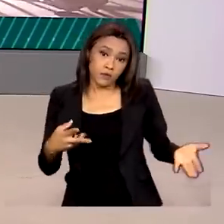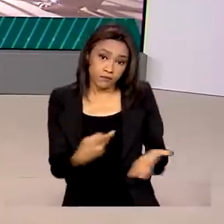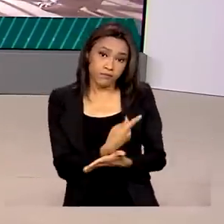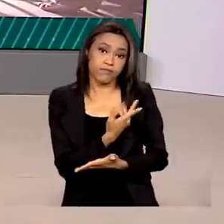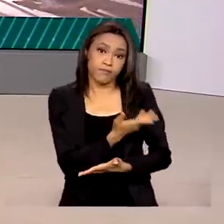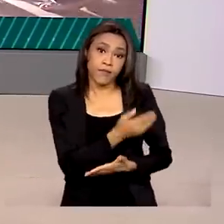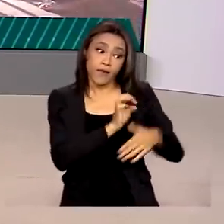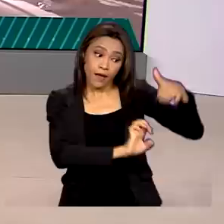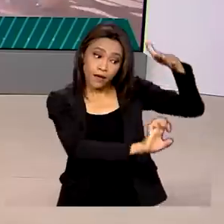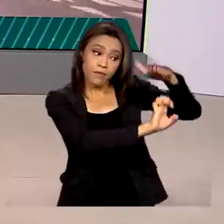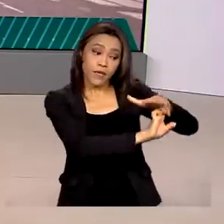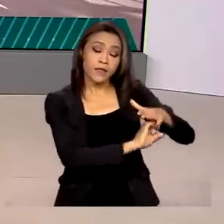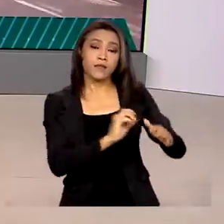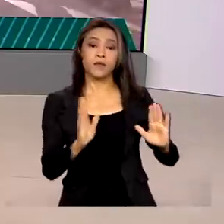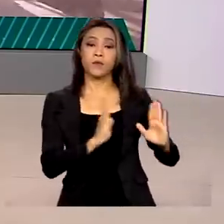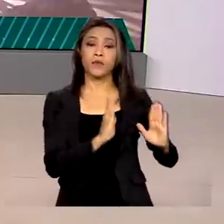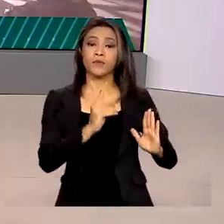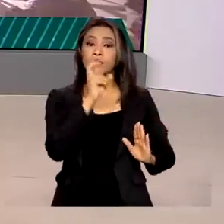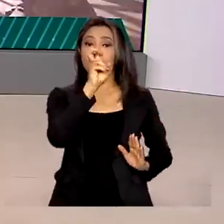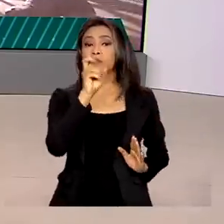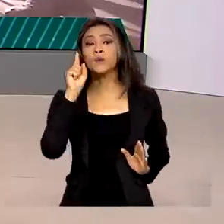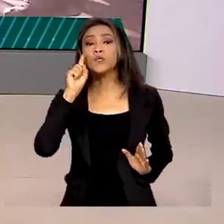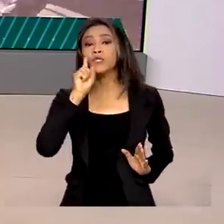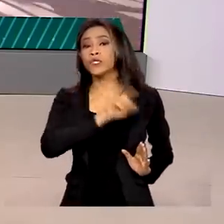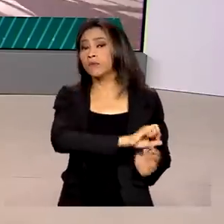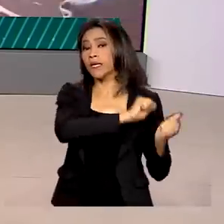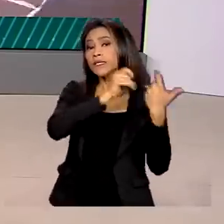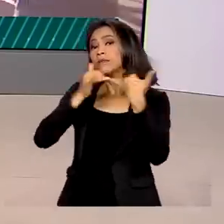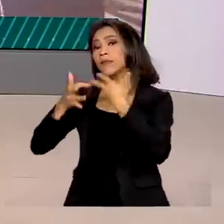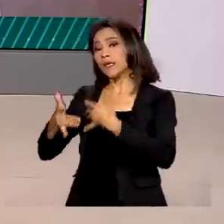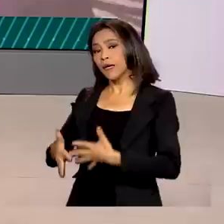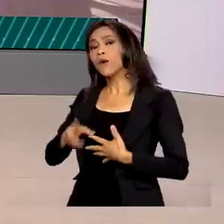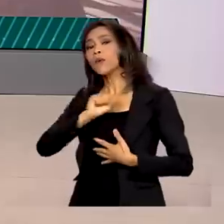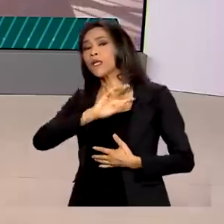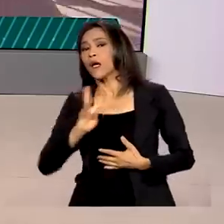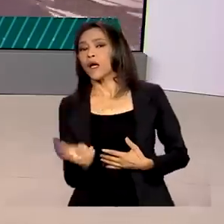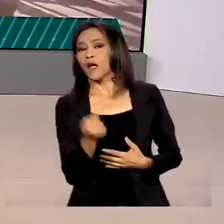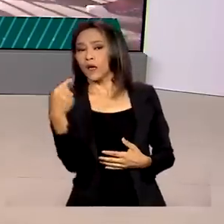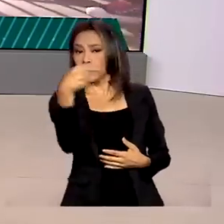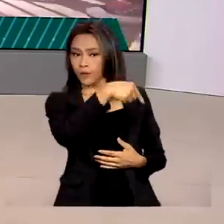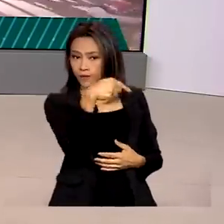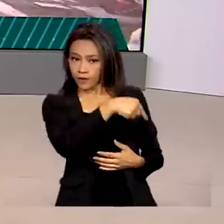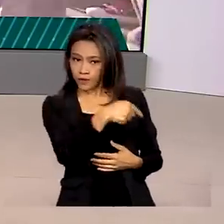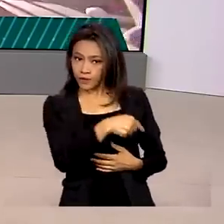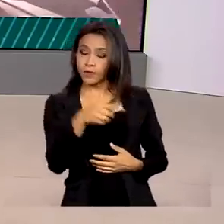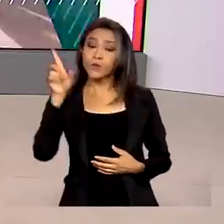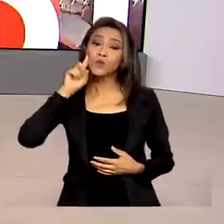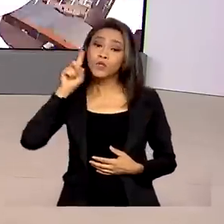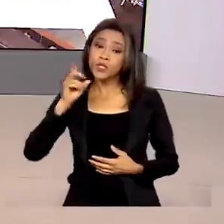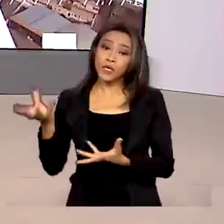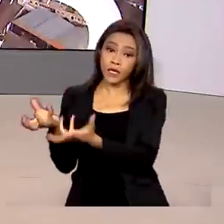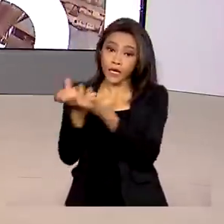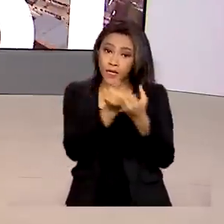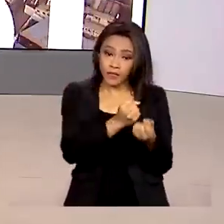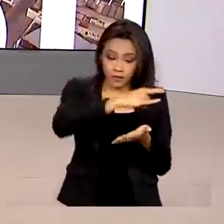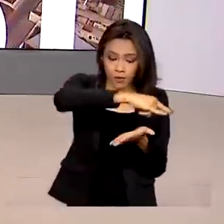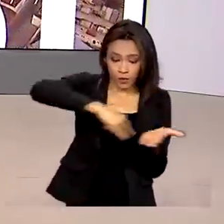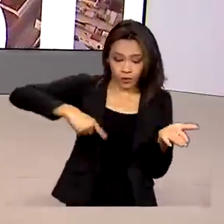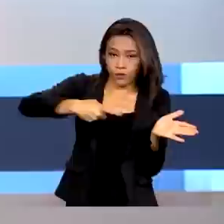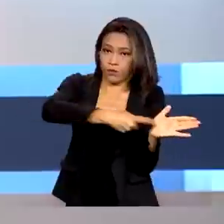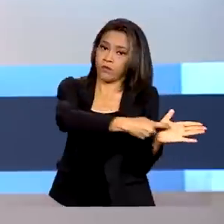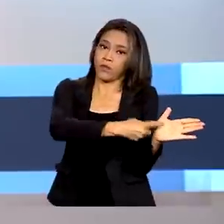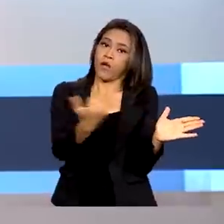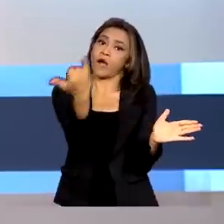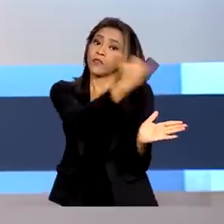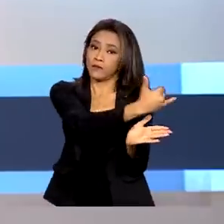empresa terá cinco dias úteis para explicar essa situação, prazo contado a partir da data de recebimento da notificação.